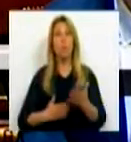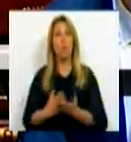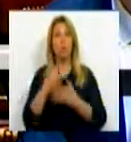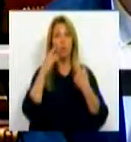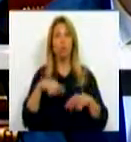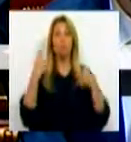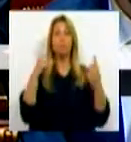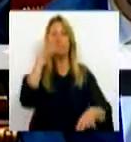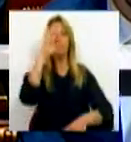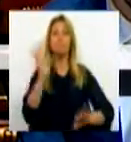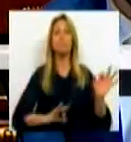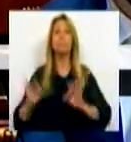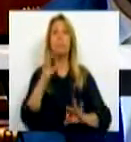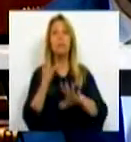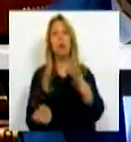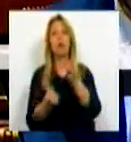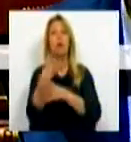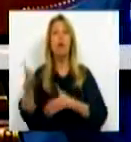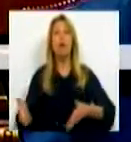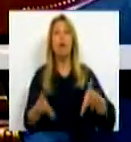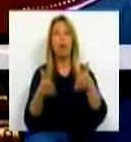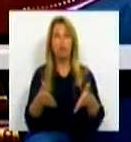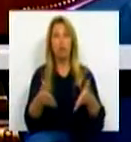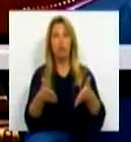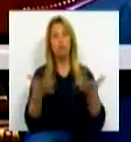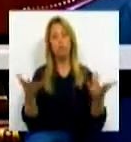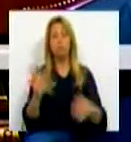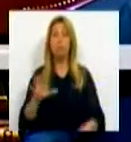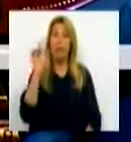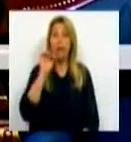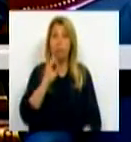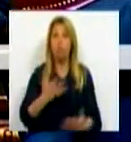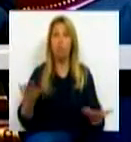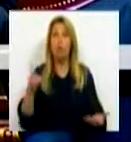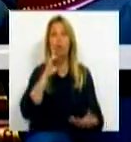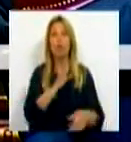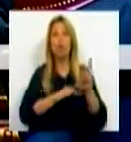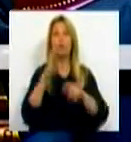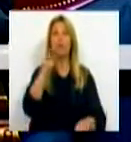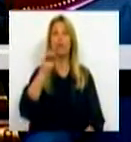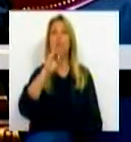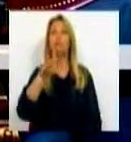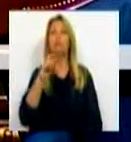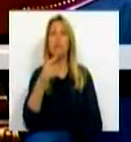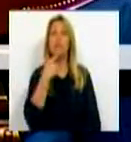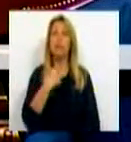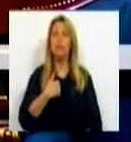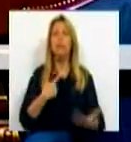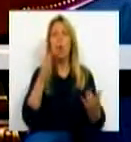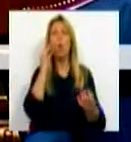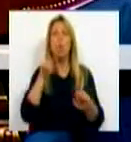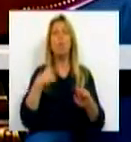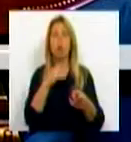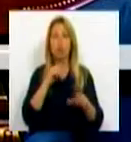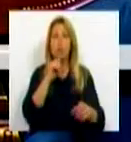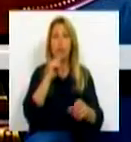divulgação e preparação para a implementação das orientações. De forma importante, a Sra. Deputada Susana Amador falou-nos como é que nós vamos poder alargar.